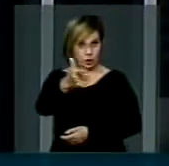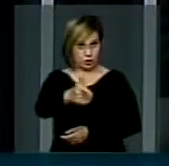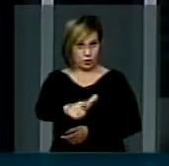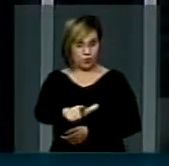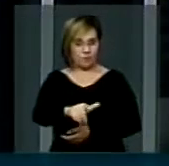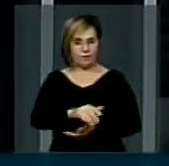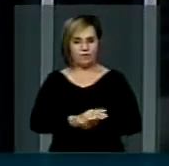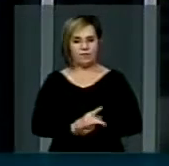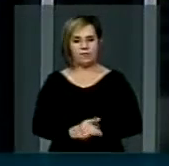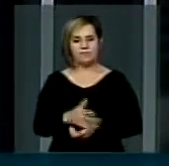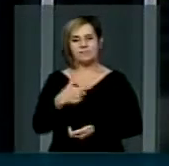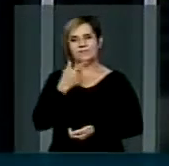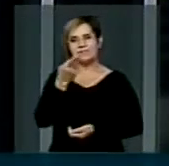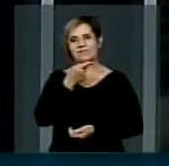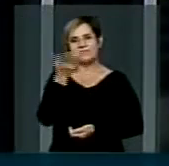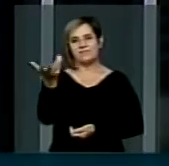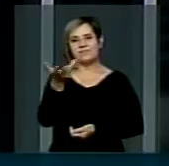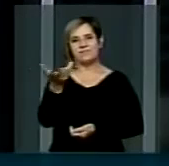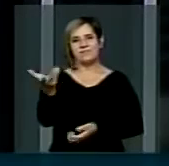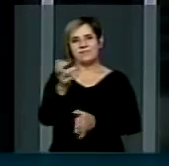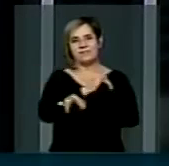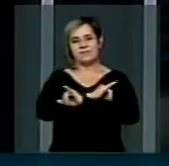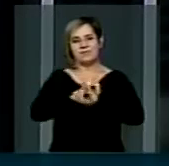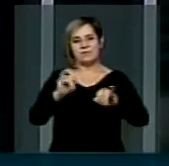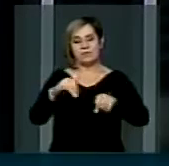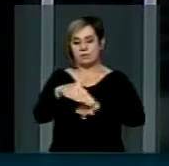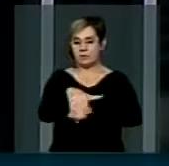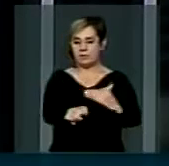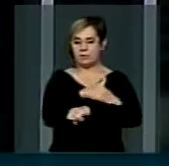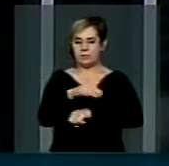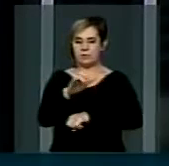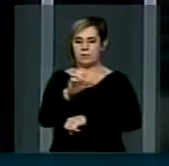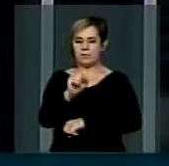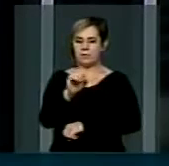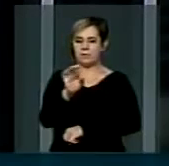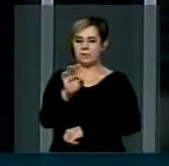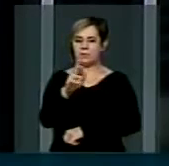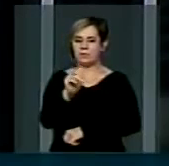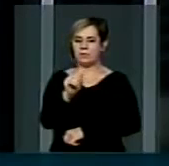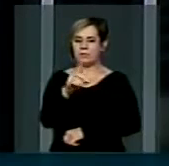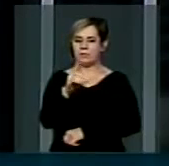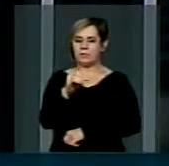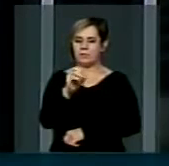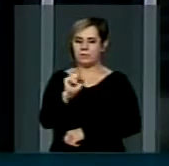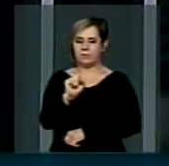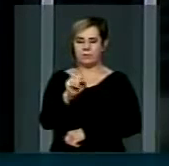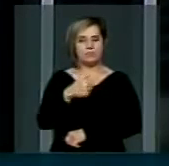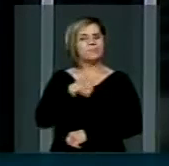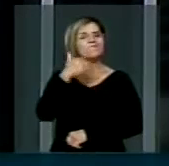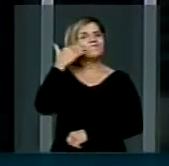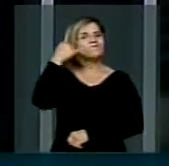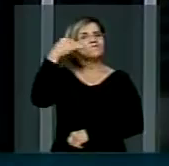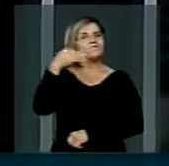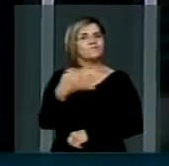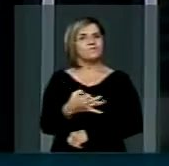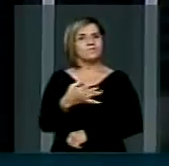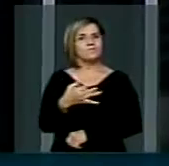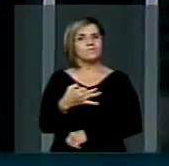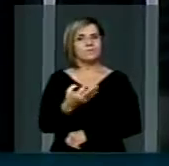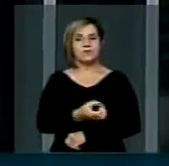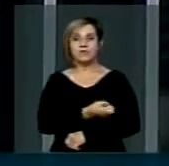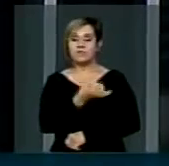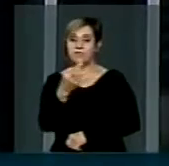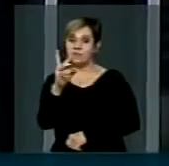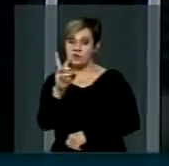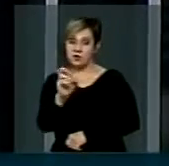eu quero falar sobre estradas e eu tenho certeza que várias